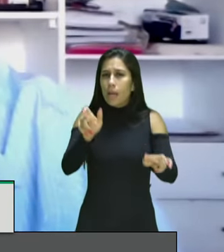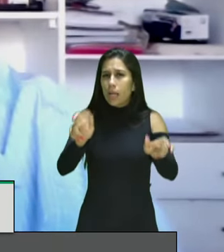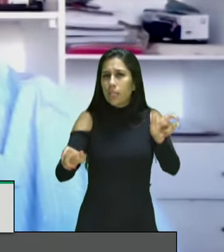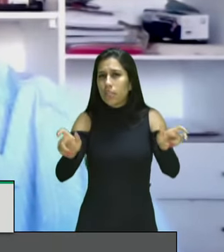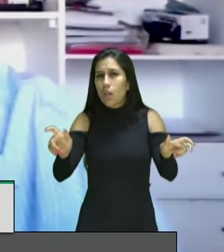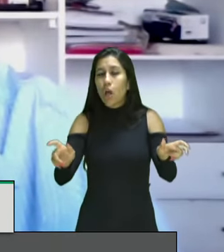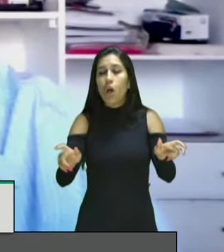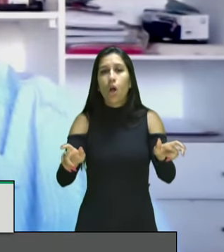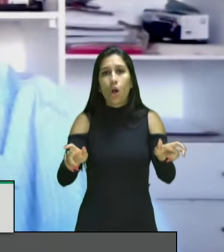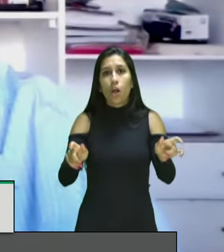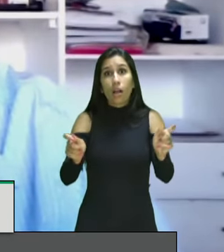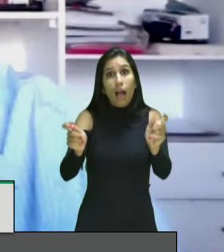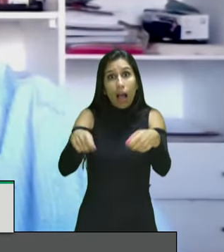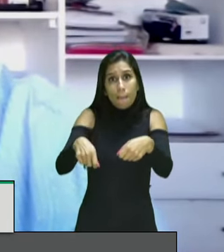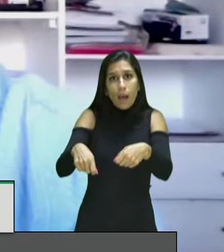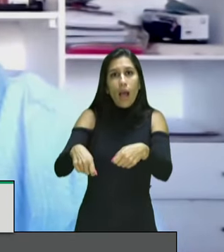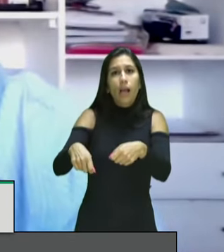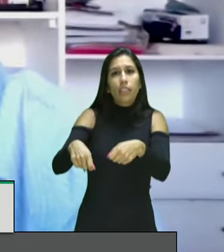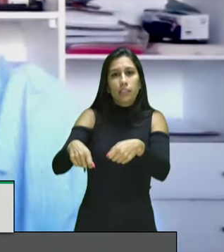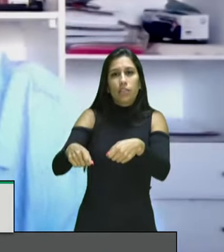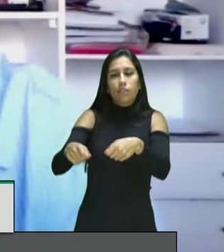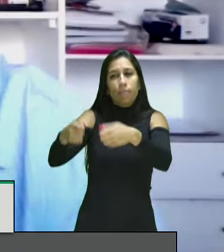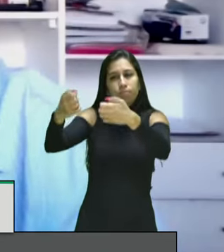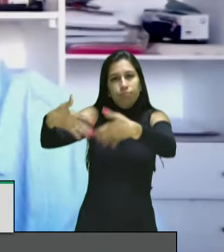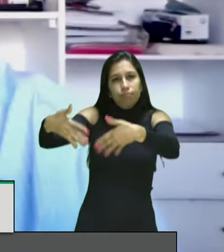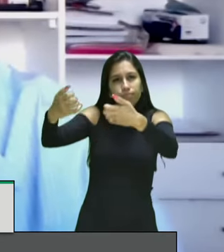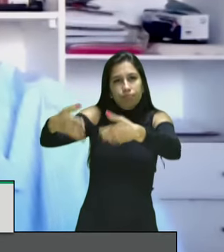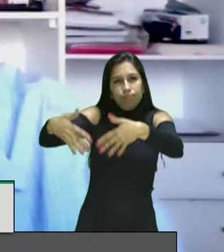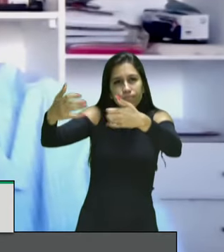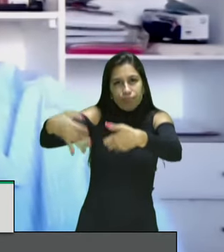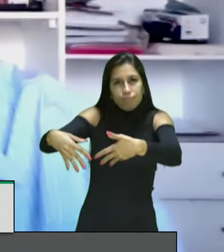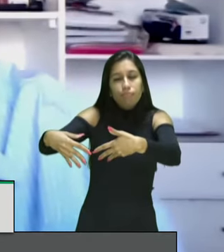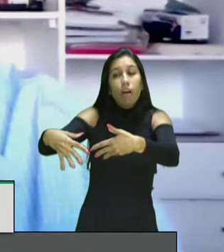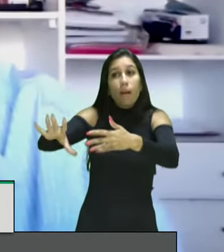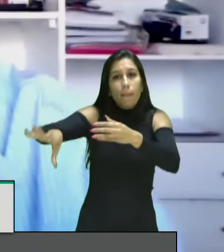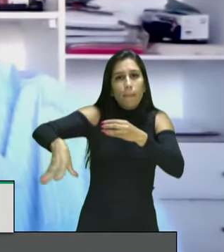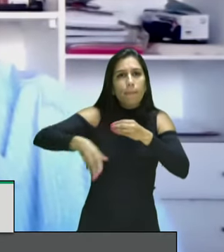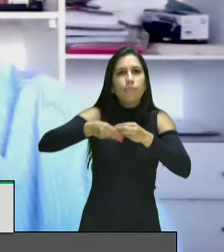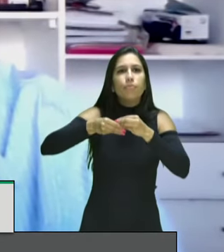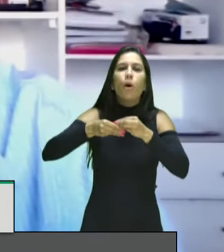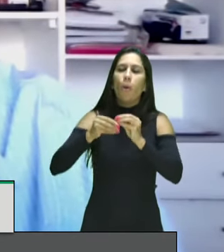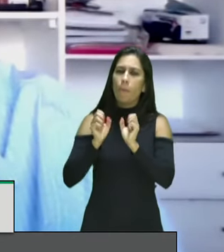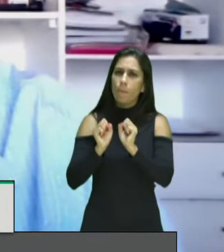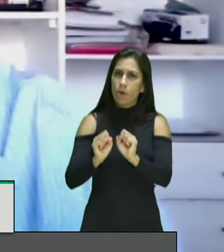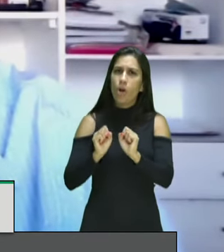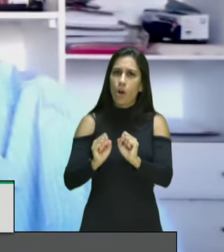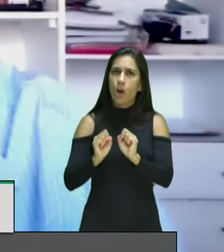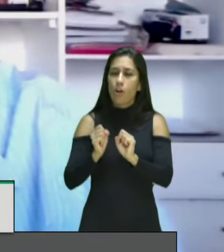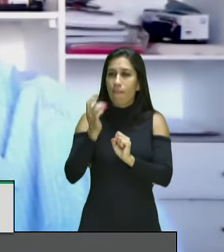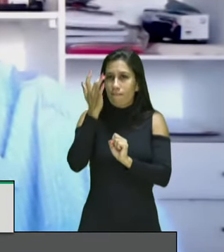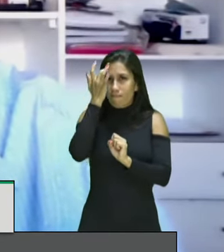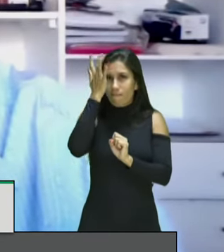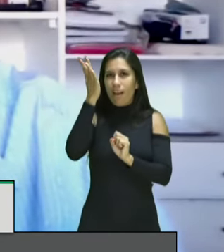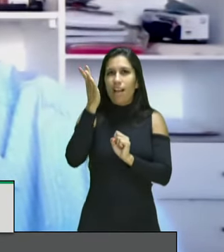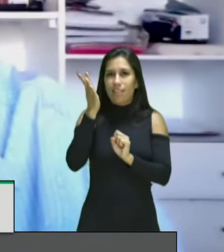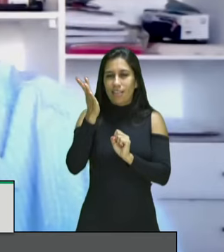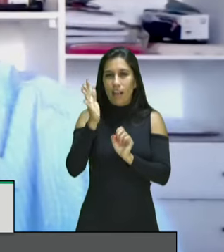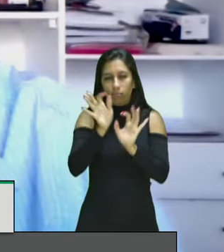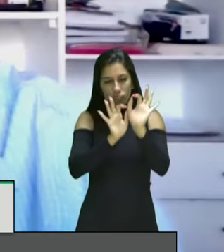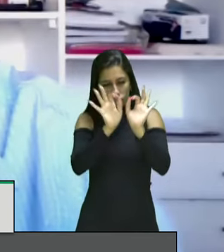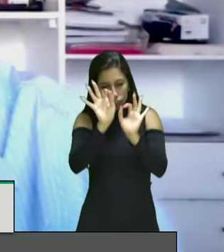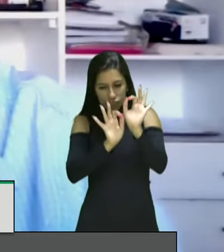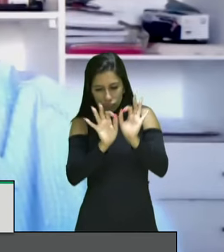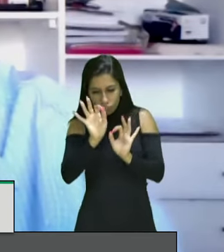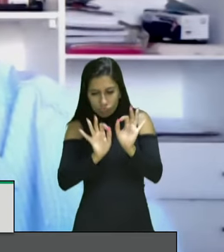nós, por escrito, as suas exposições, facilita também subsidiar a comissão com as informações